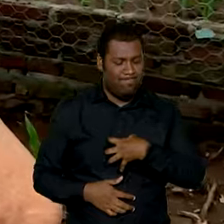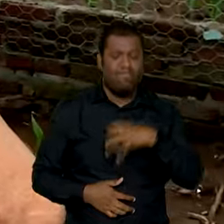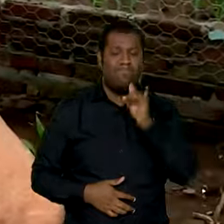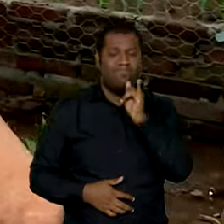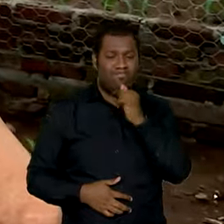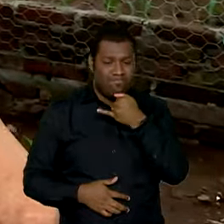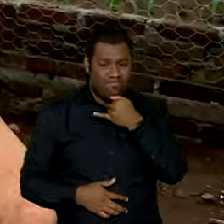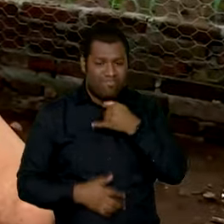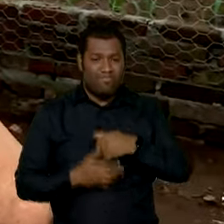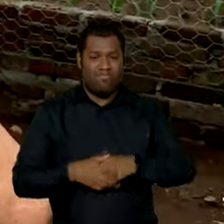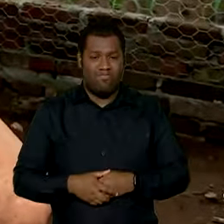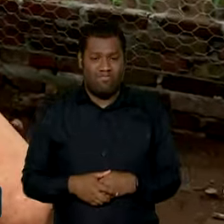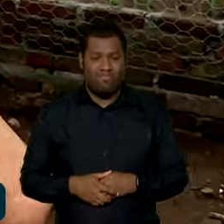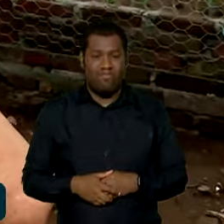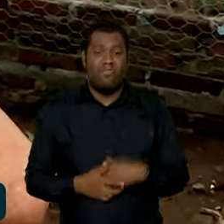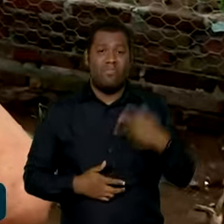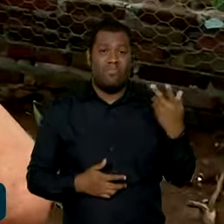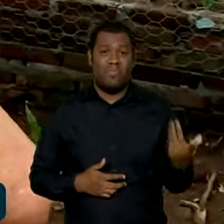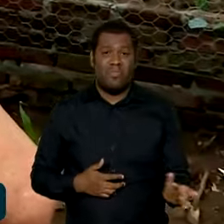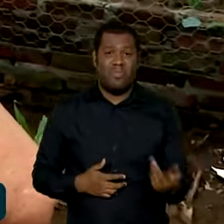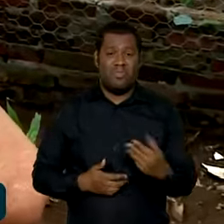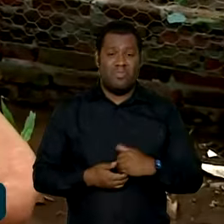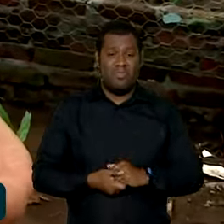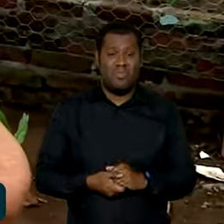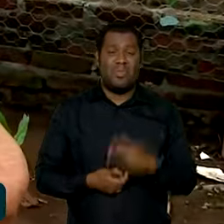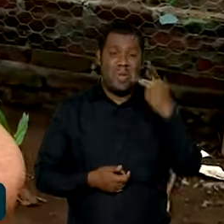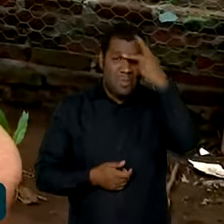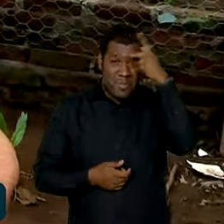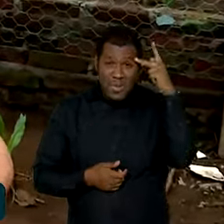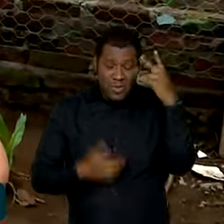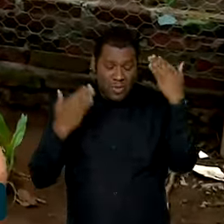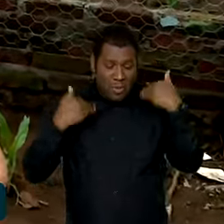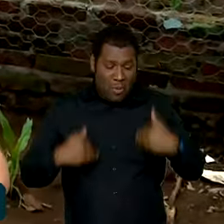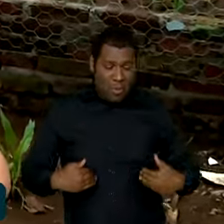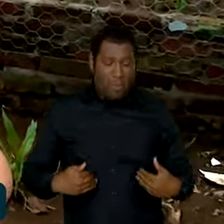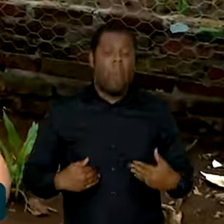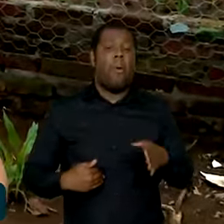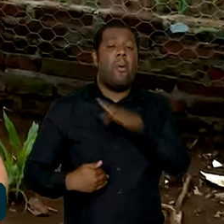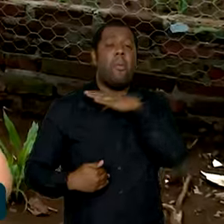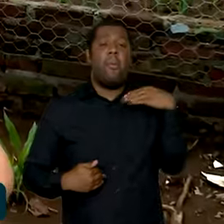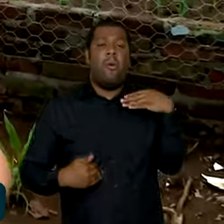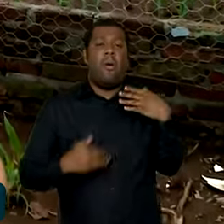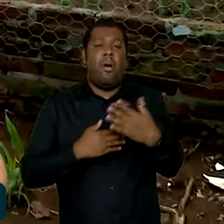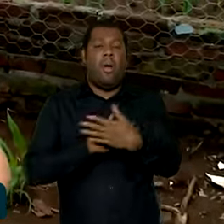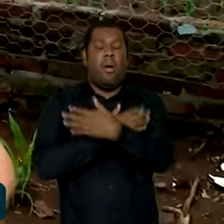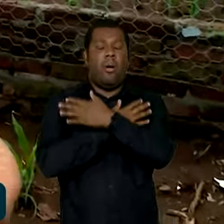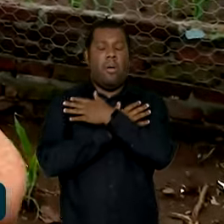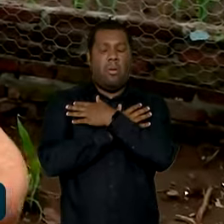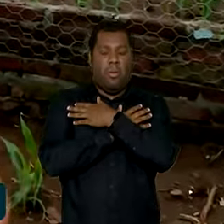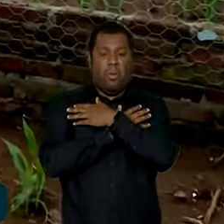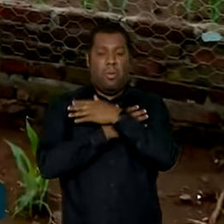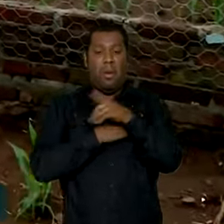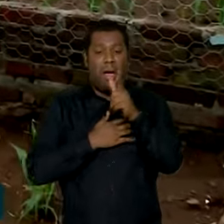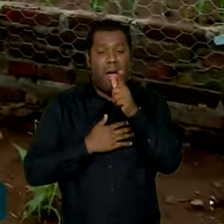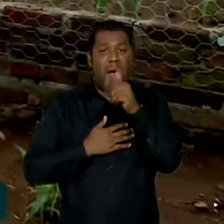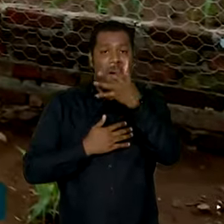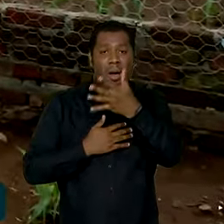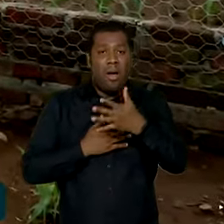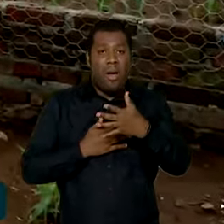levou de corpos aqui do cemitério? Mata louco. Eu choro, olha gente.